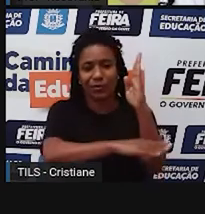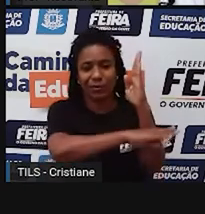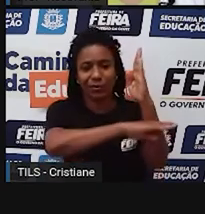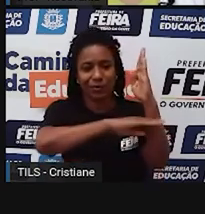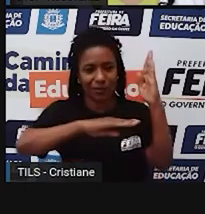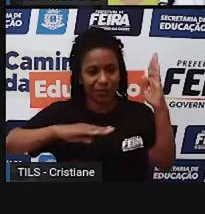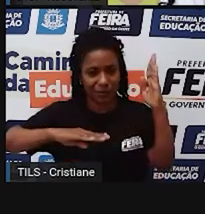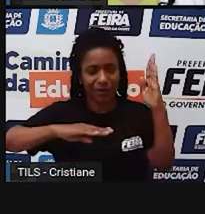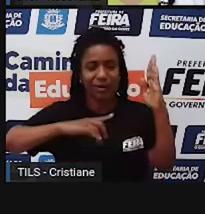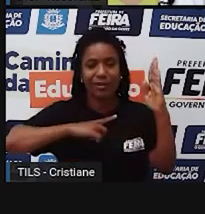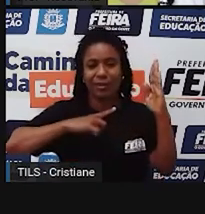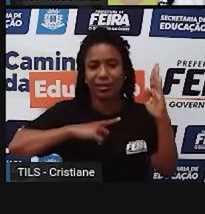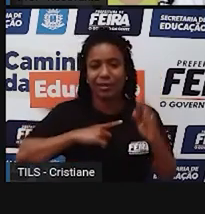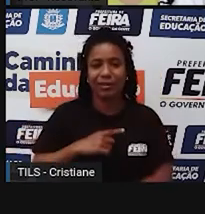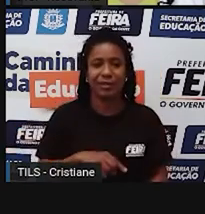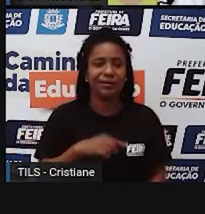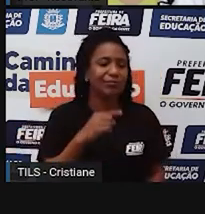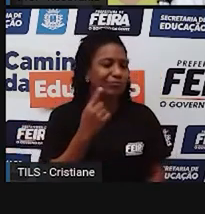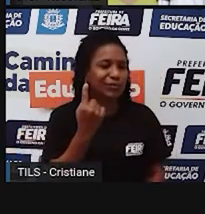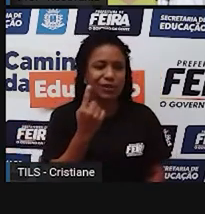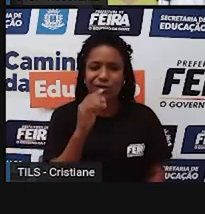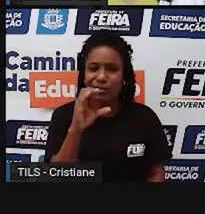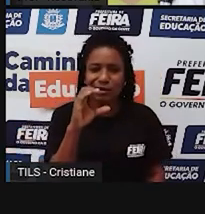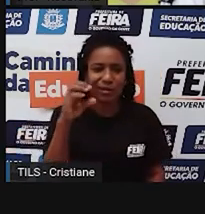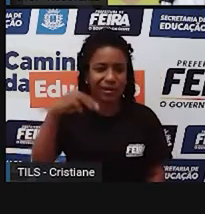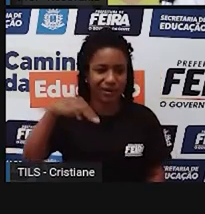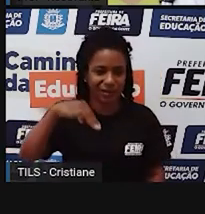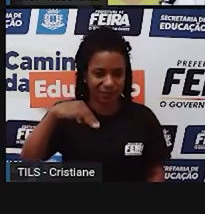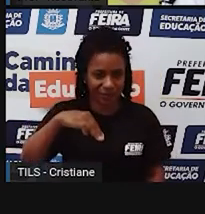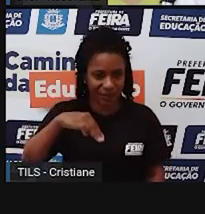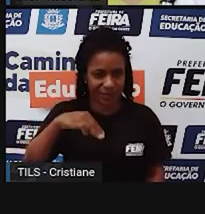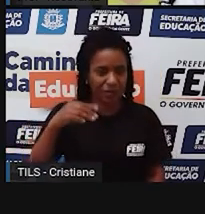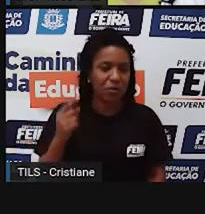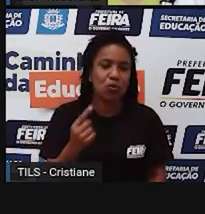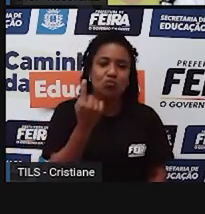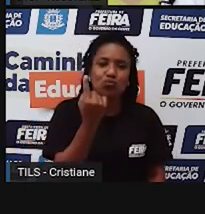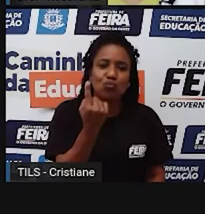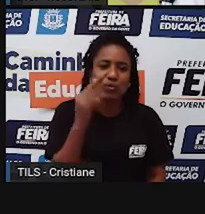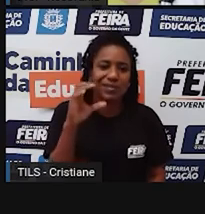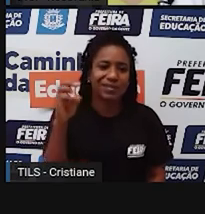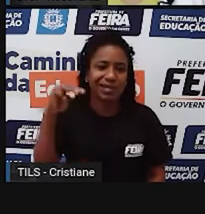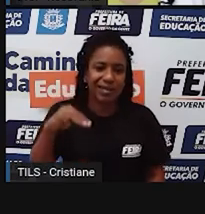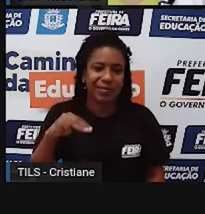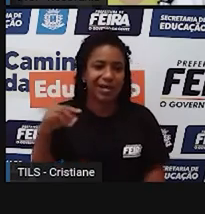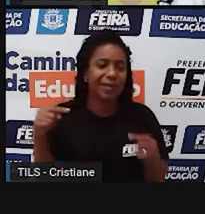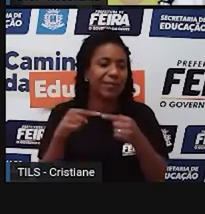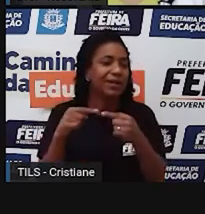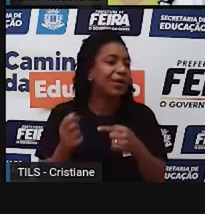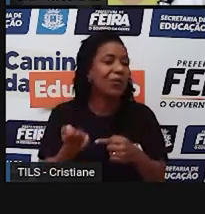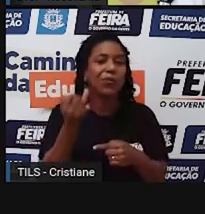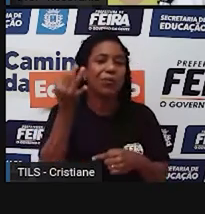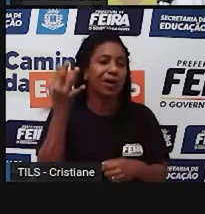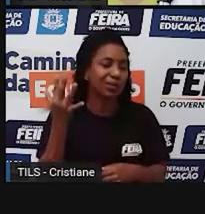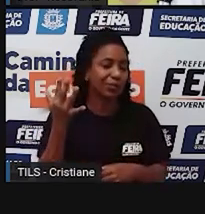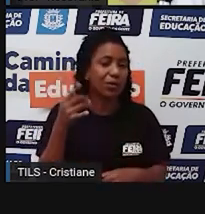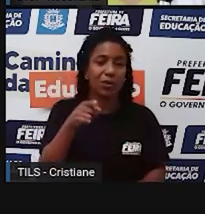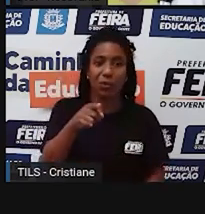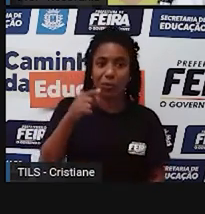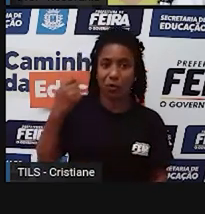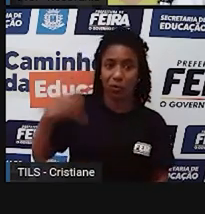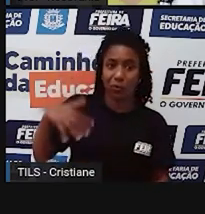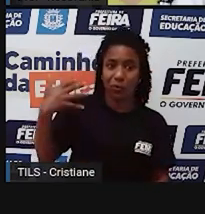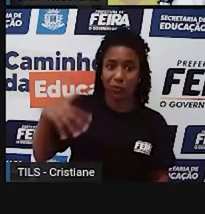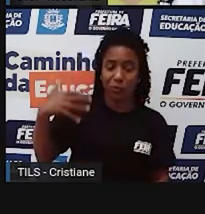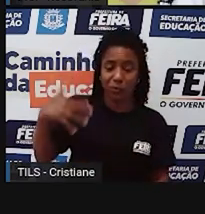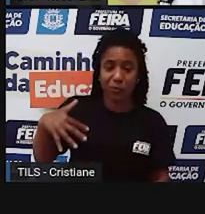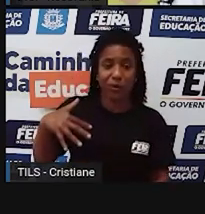1 centímetro, então 1 centímetro nesse mapa representa 79 milhões de centímetros, que a